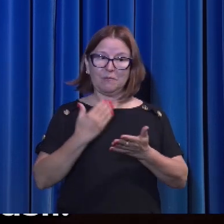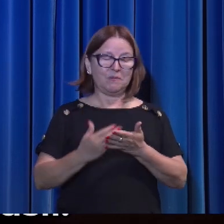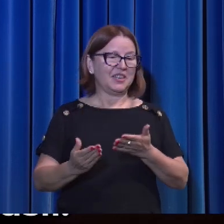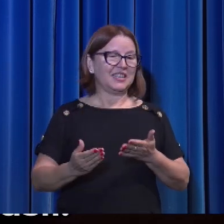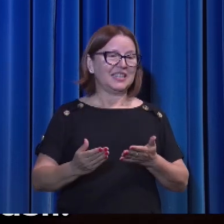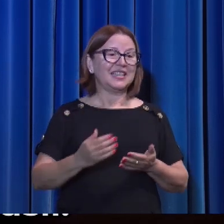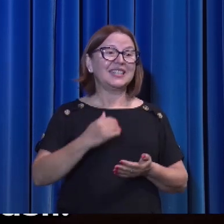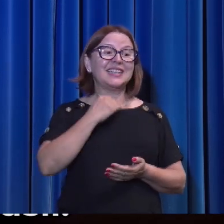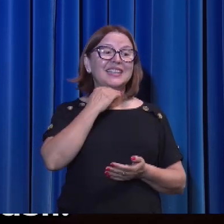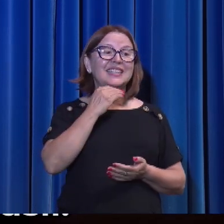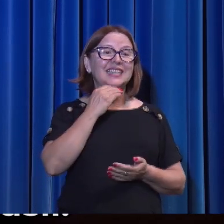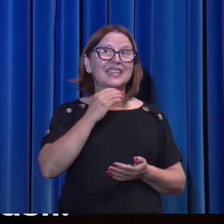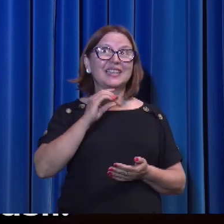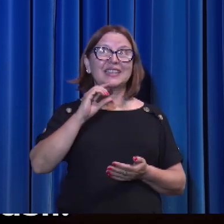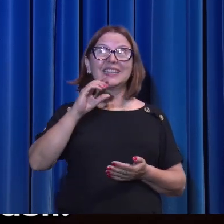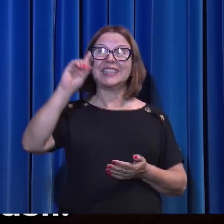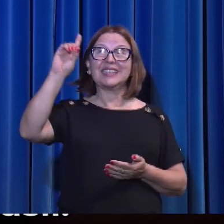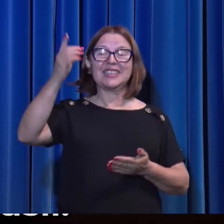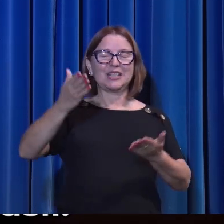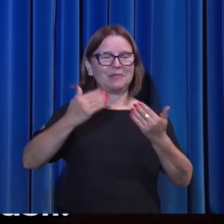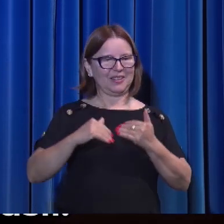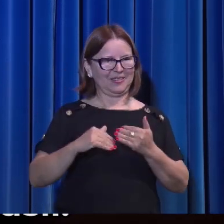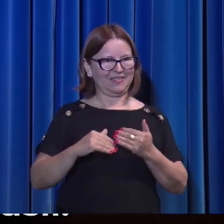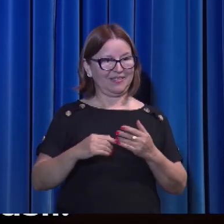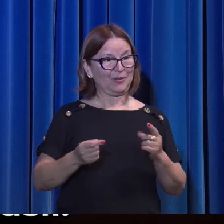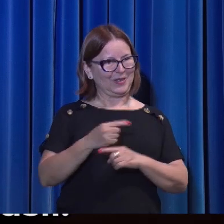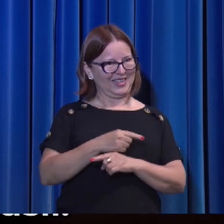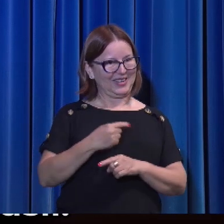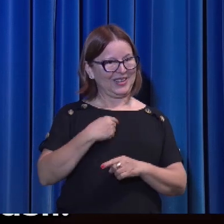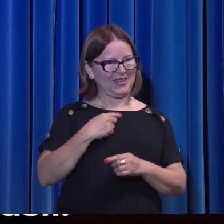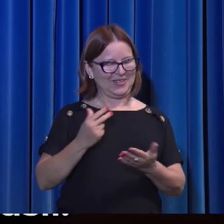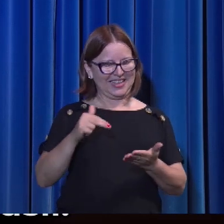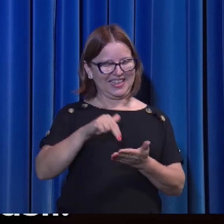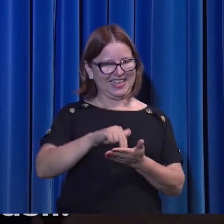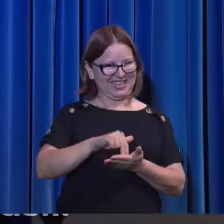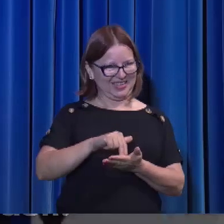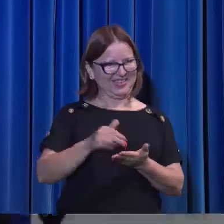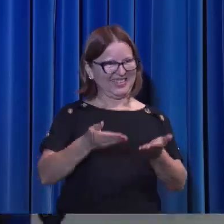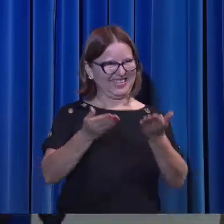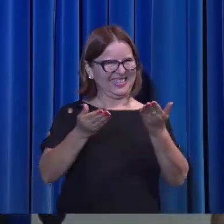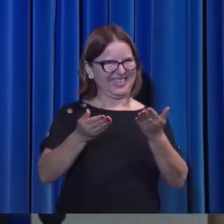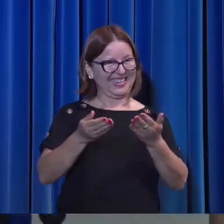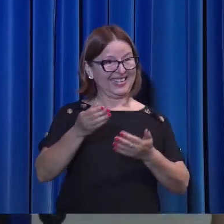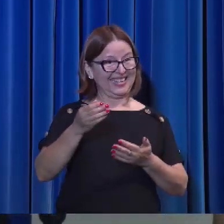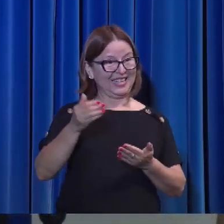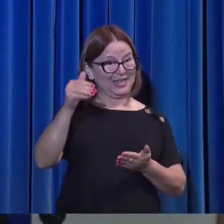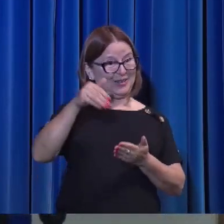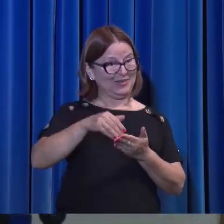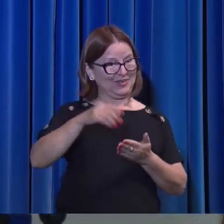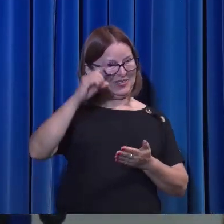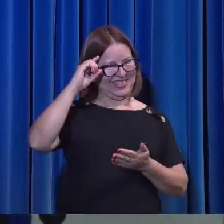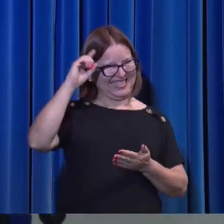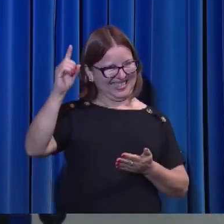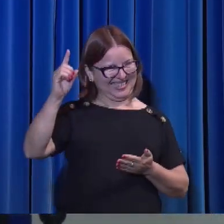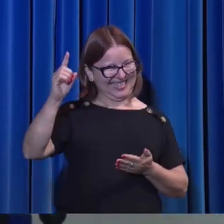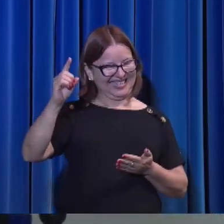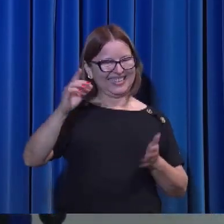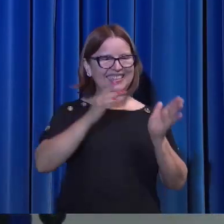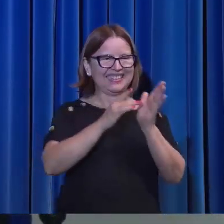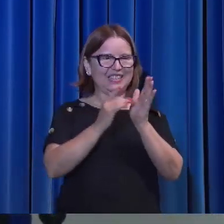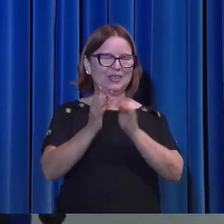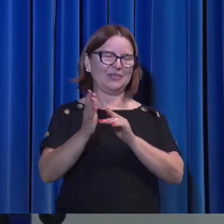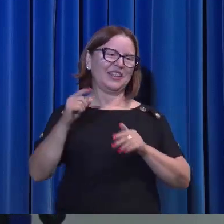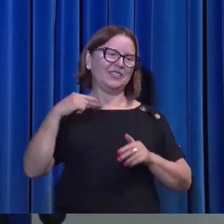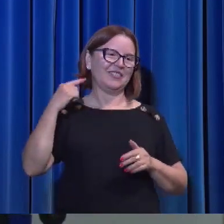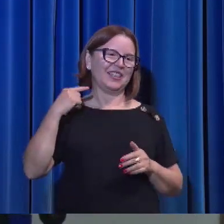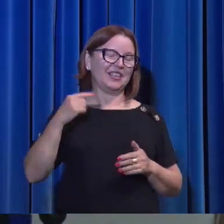deu. Pelo contrário, eu o ressuscitarei no último dia. Jesus é o advogado de